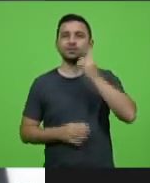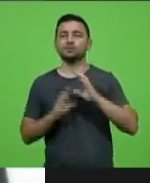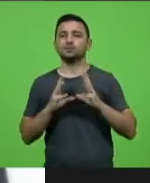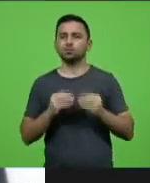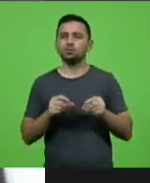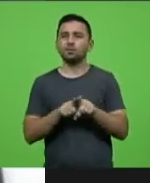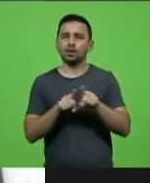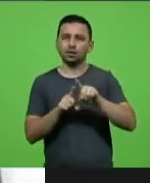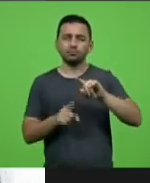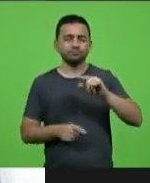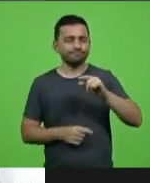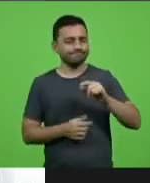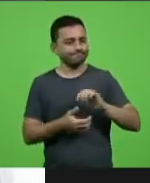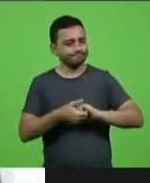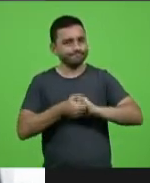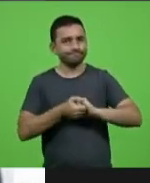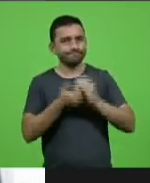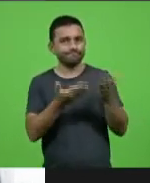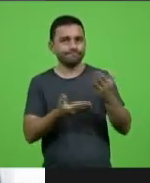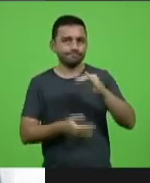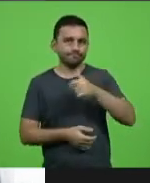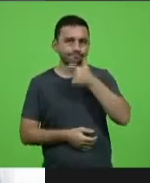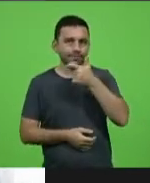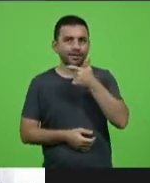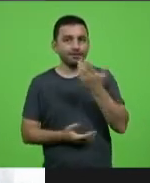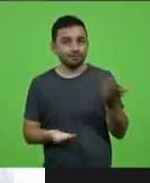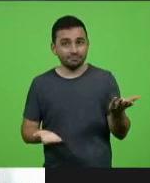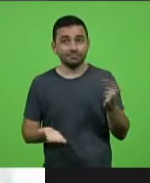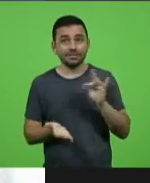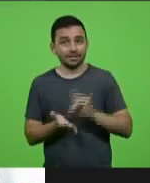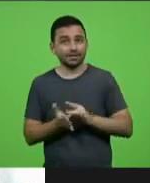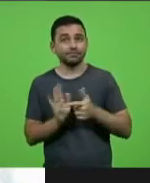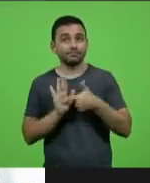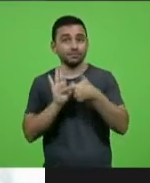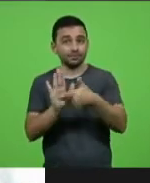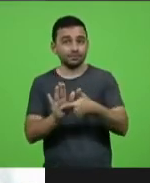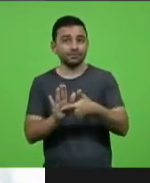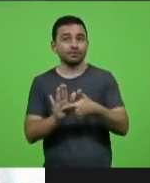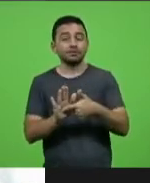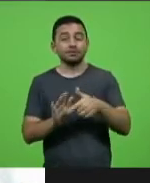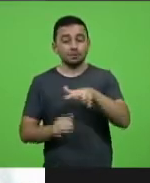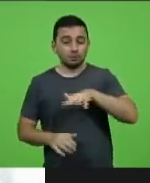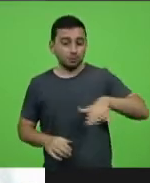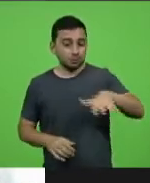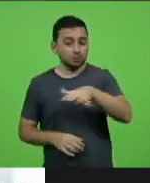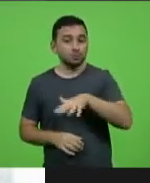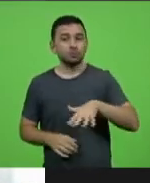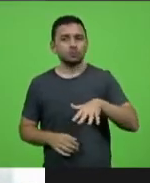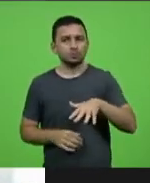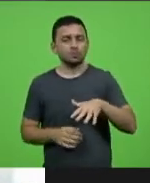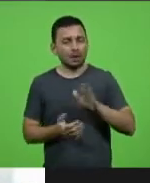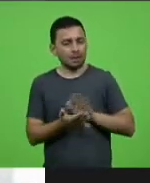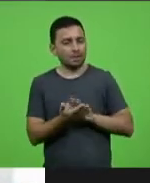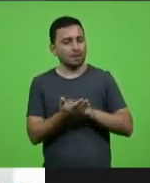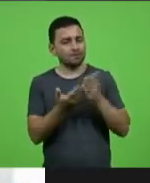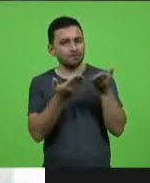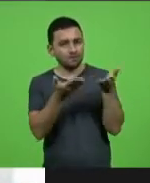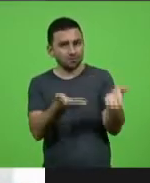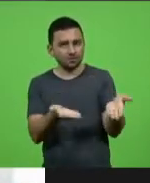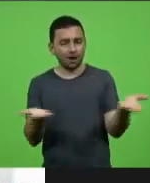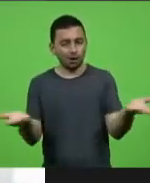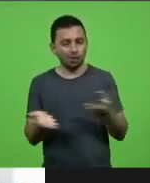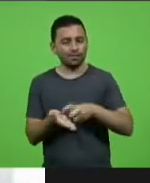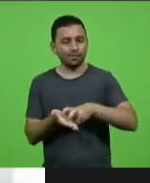Gerri, aliás, uma grata revelação aí de Ibirama no parlamento, parabéns pela intervenção nesta manhã. Também me congratular